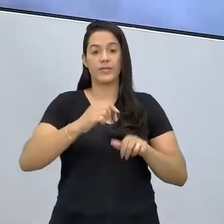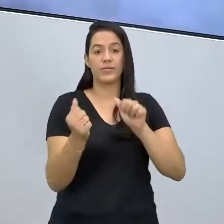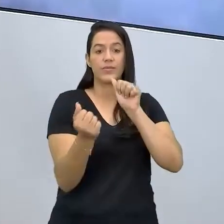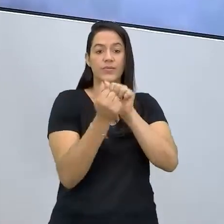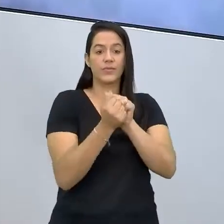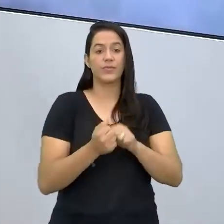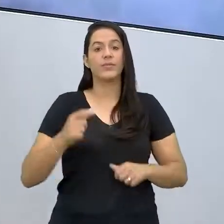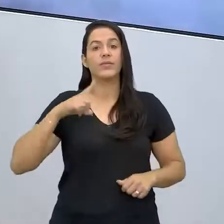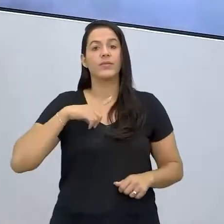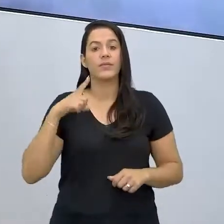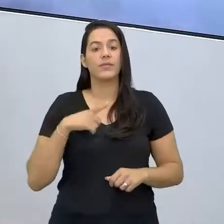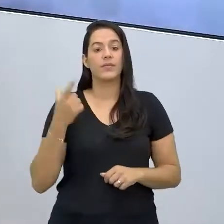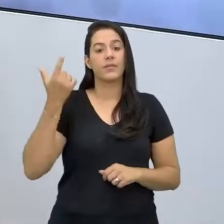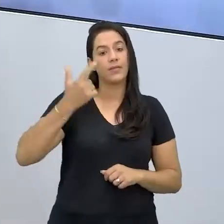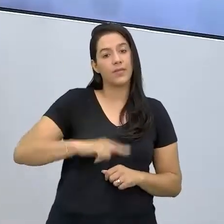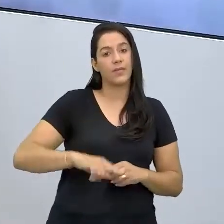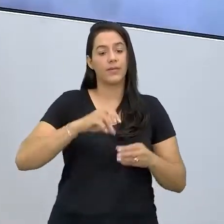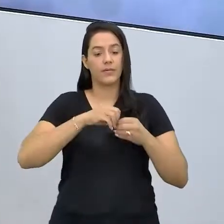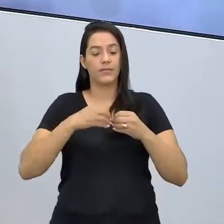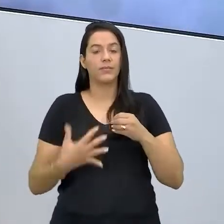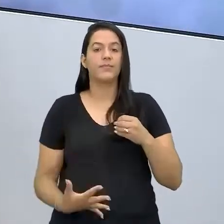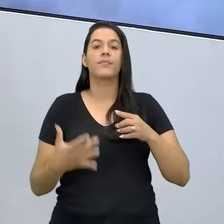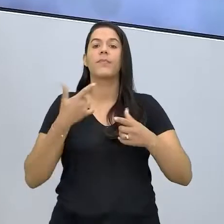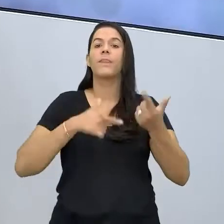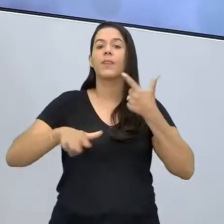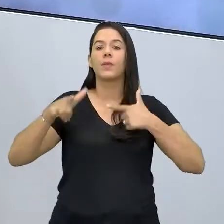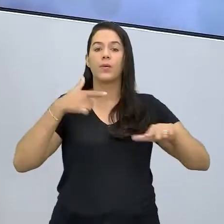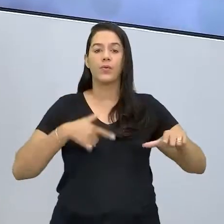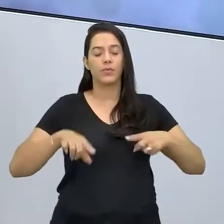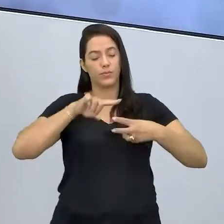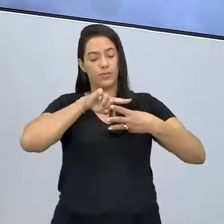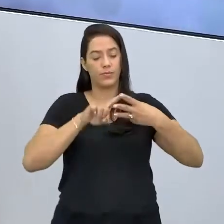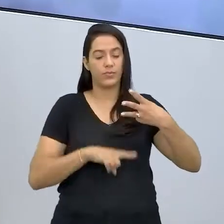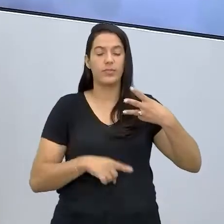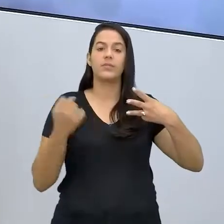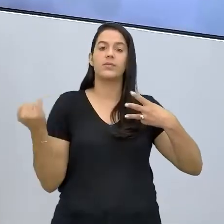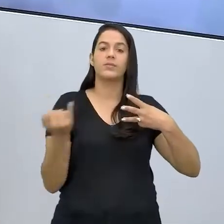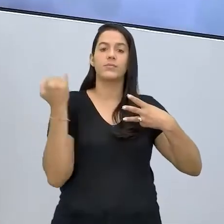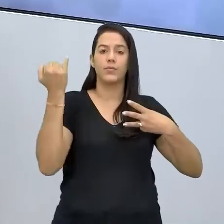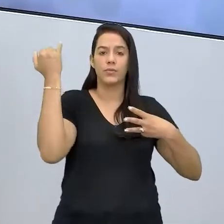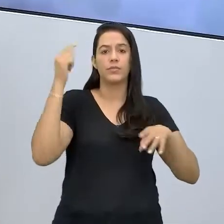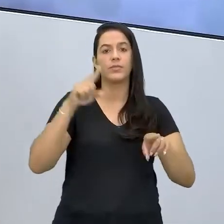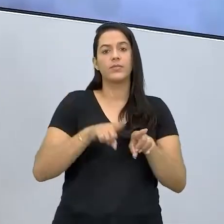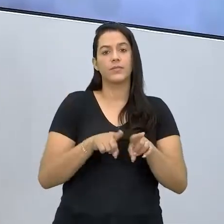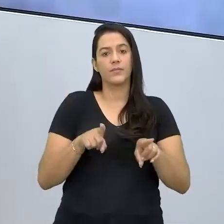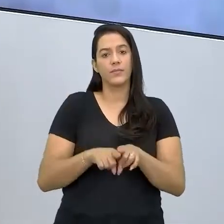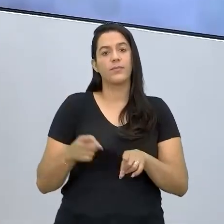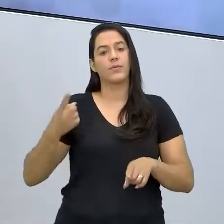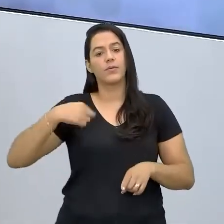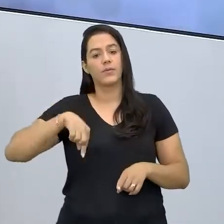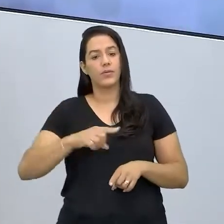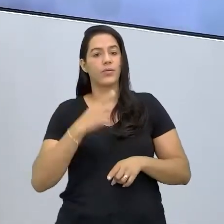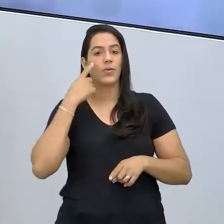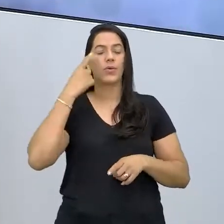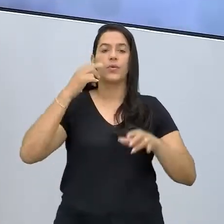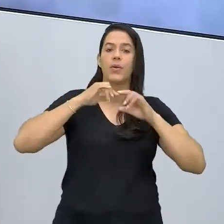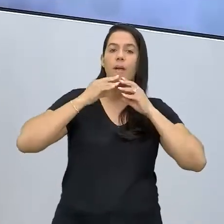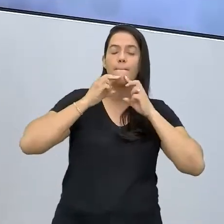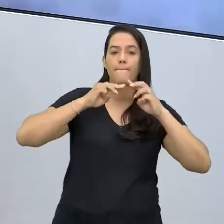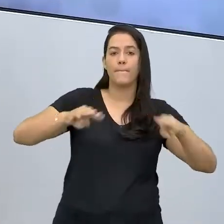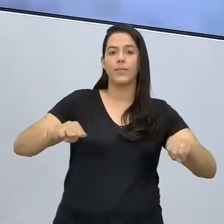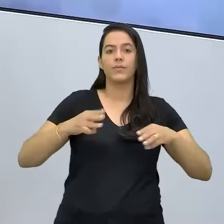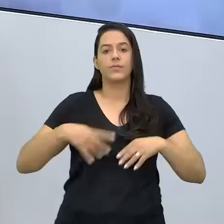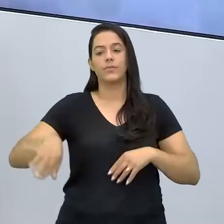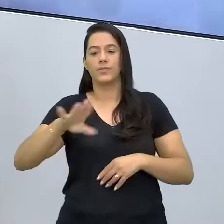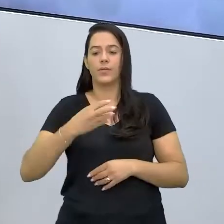nós temos, além deste componente, outros três componentes aí, né? A importância da mídia na vida do jovem,